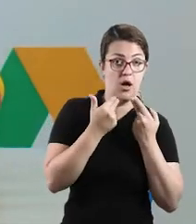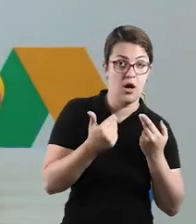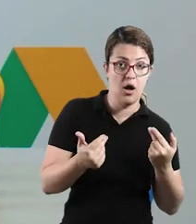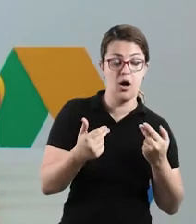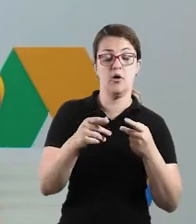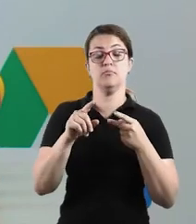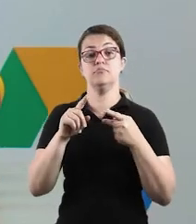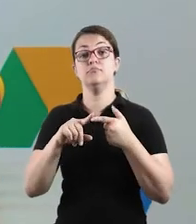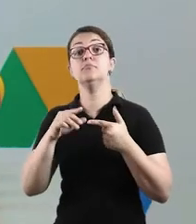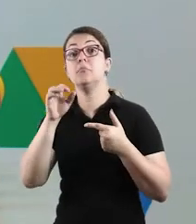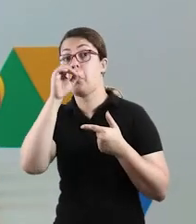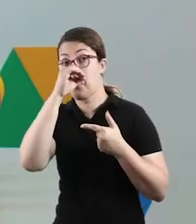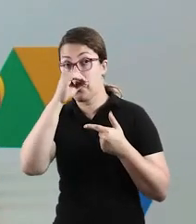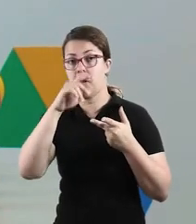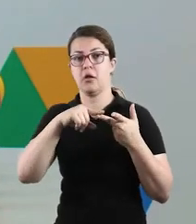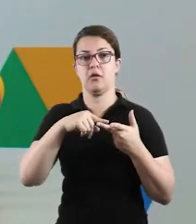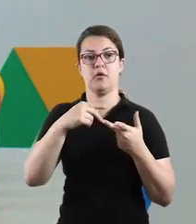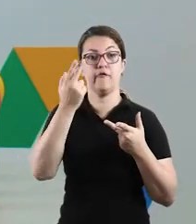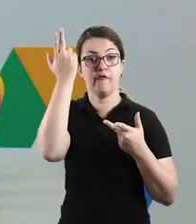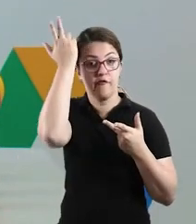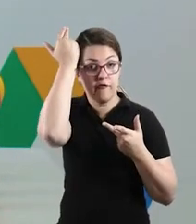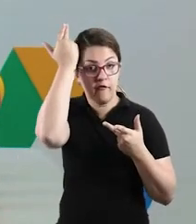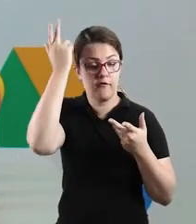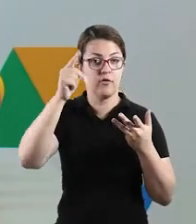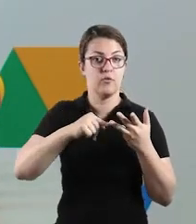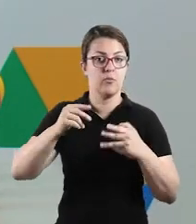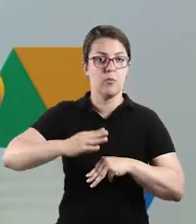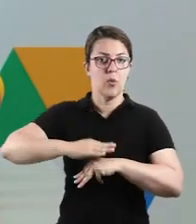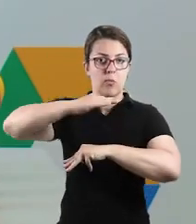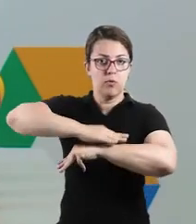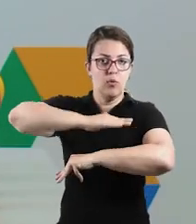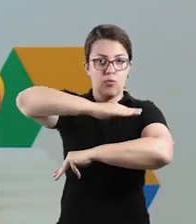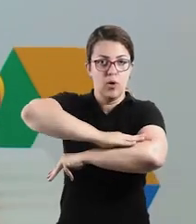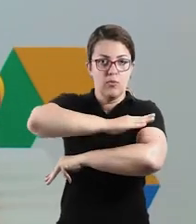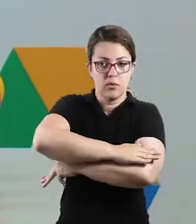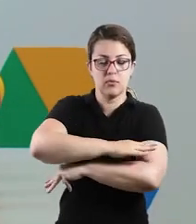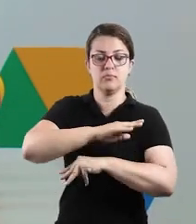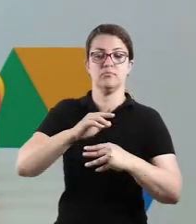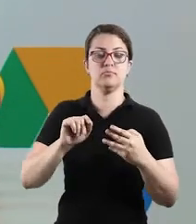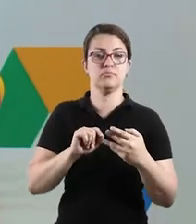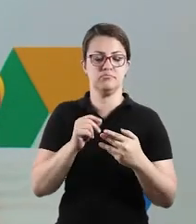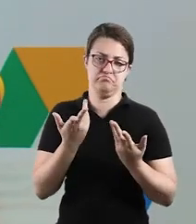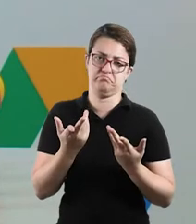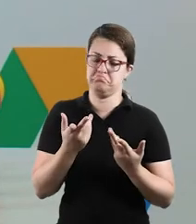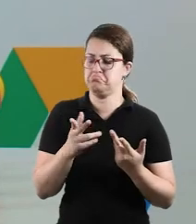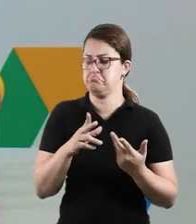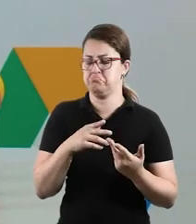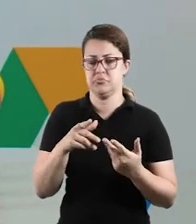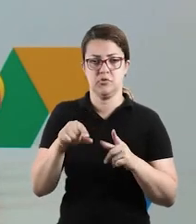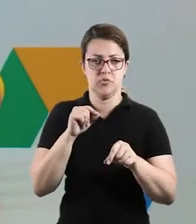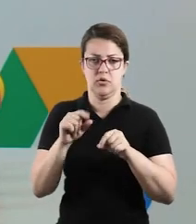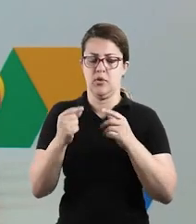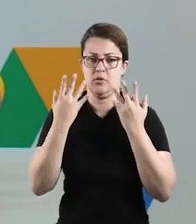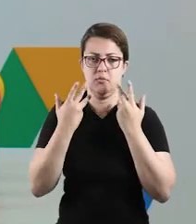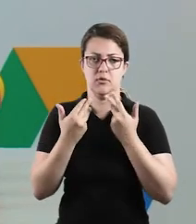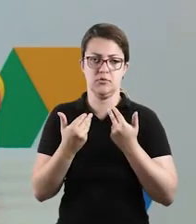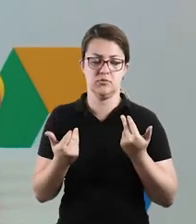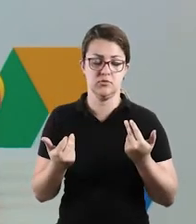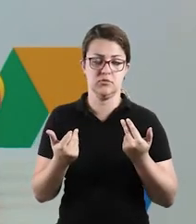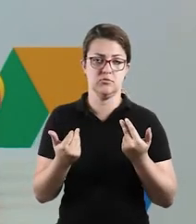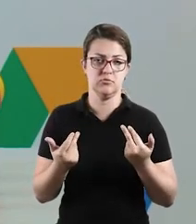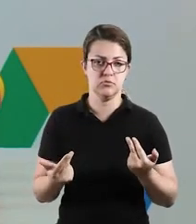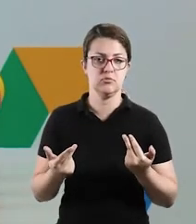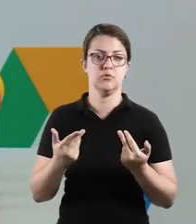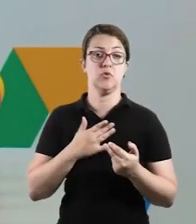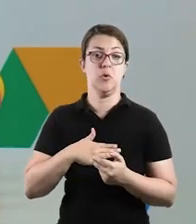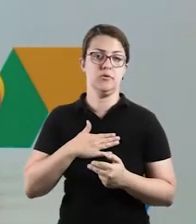leãozinho, porquinho, coelho, sapo. Aí é o animalzinho da sua preferência. Eu